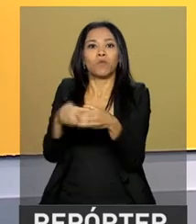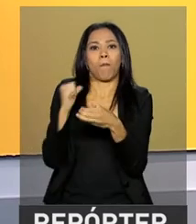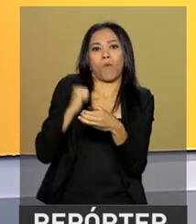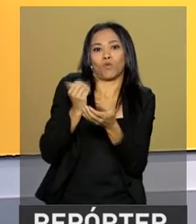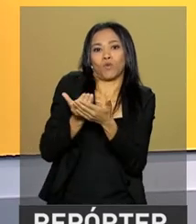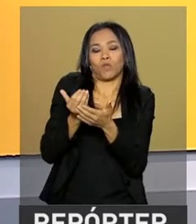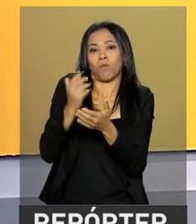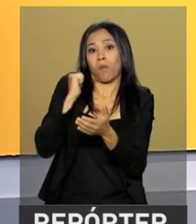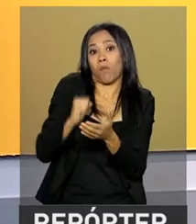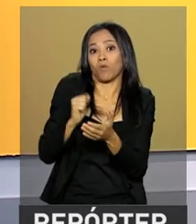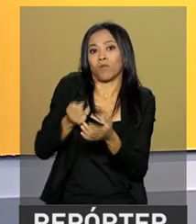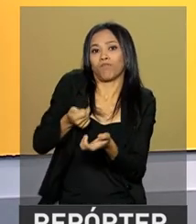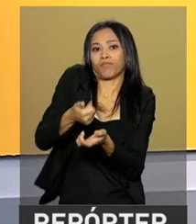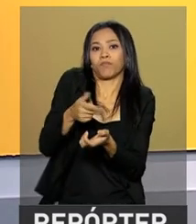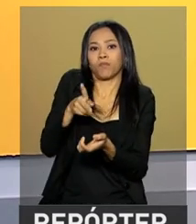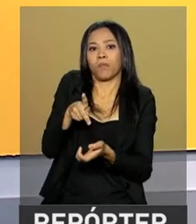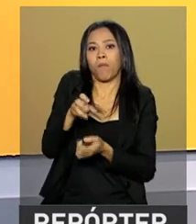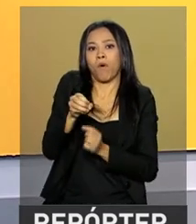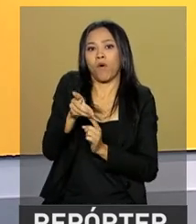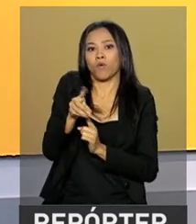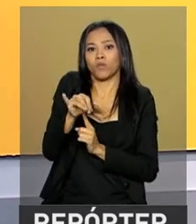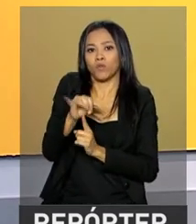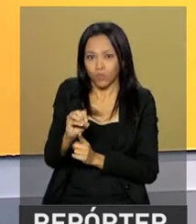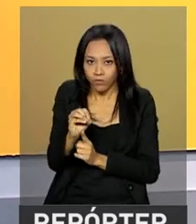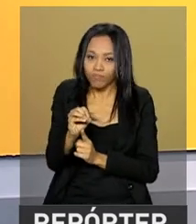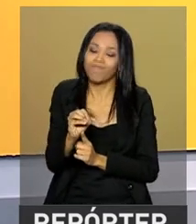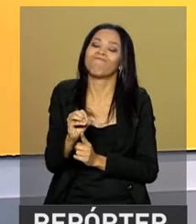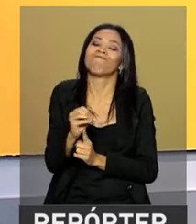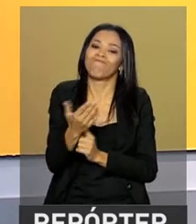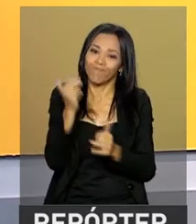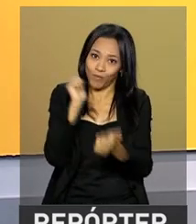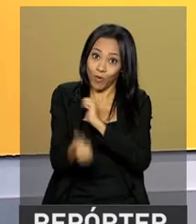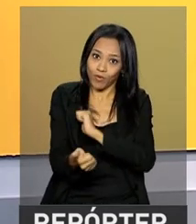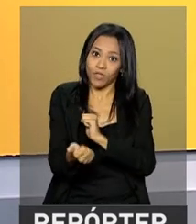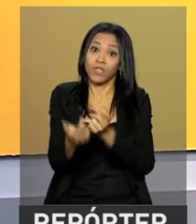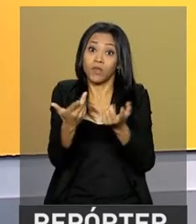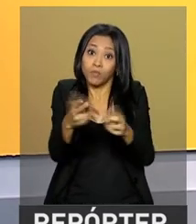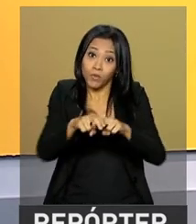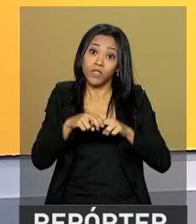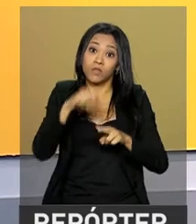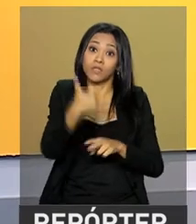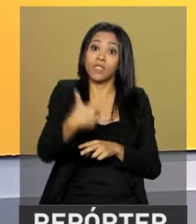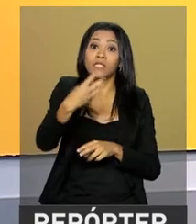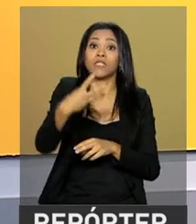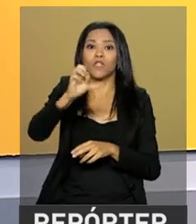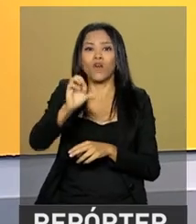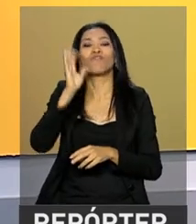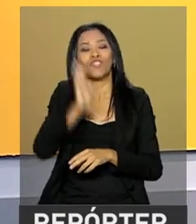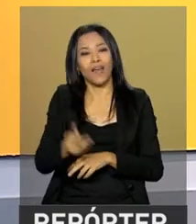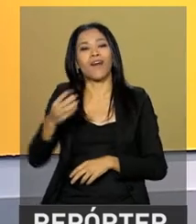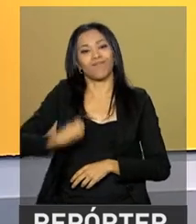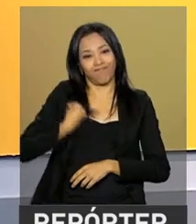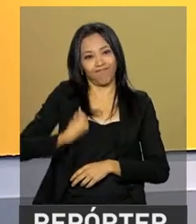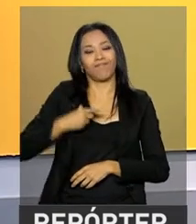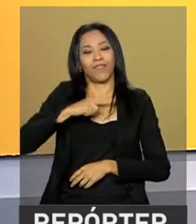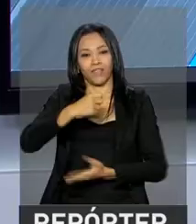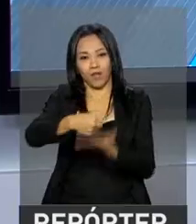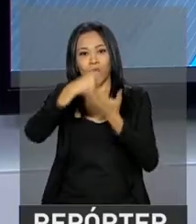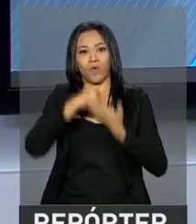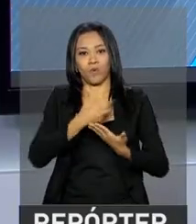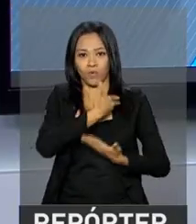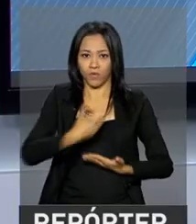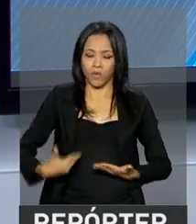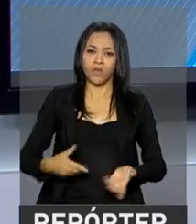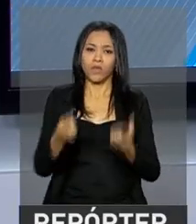para este ciclo olímpico. Com isso, 239 esportistas já contam com o apoio.